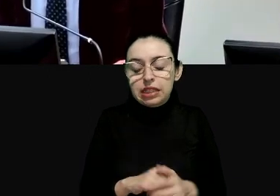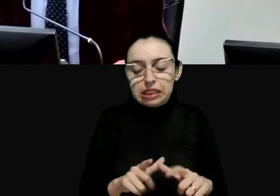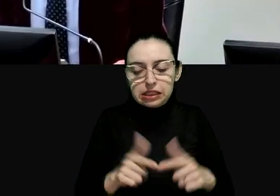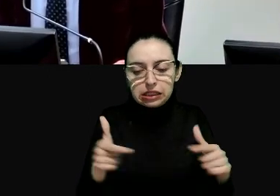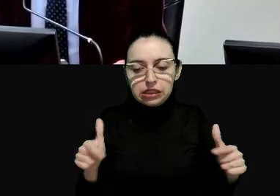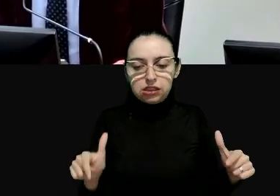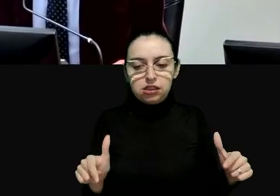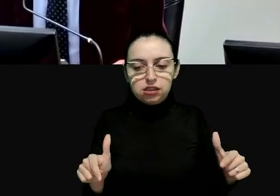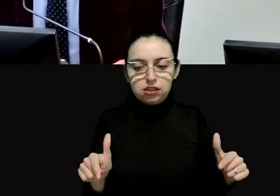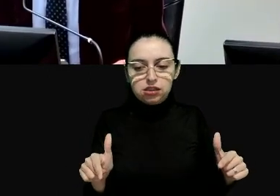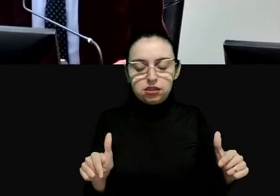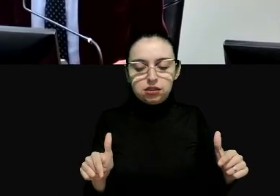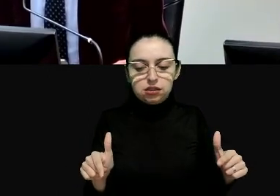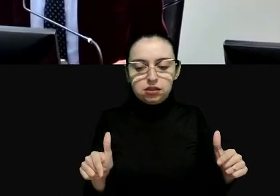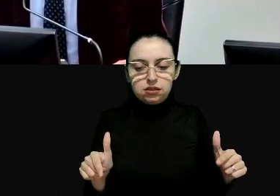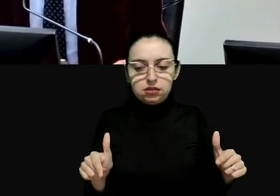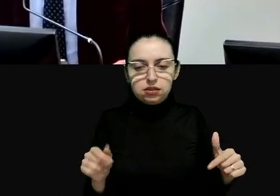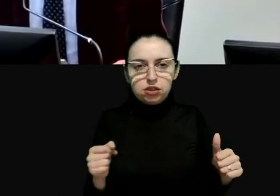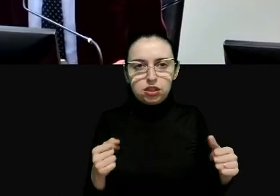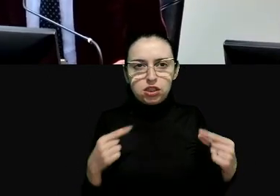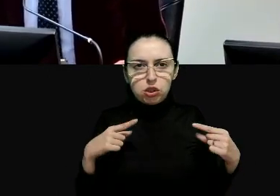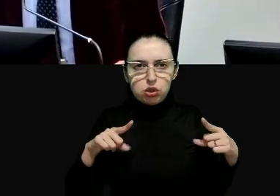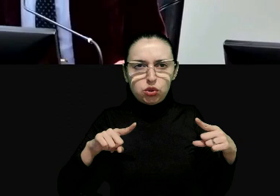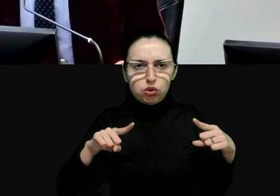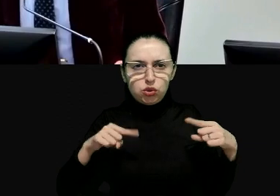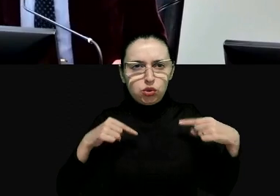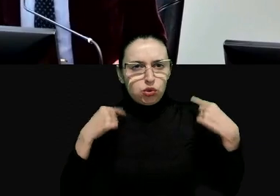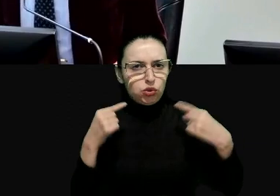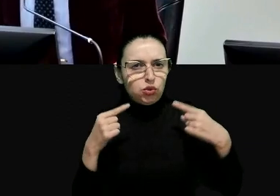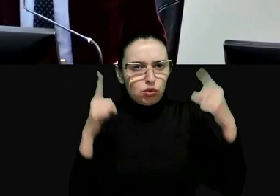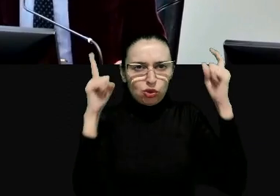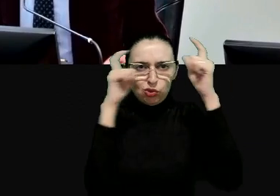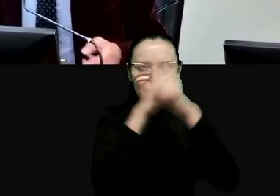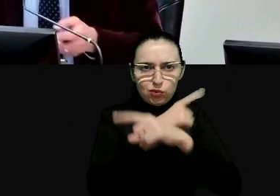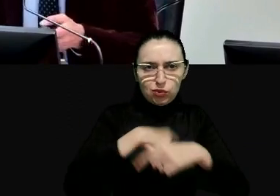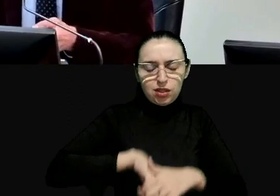grandes desafíos e